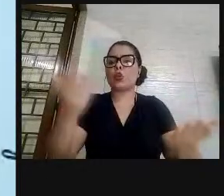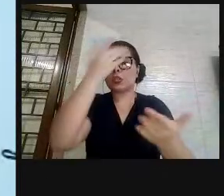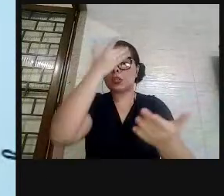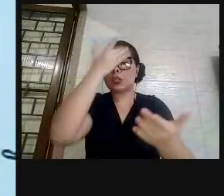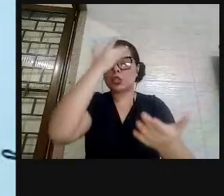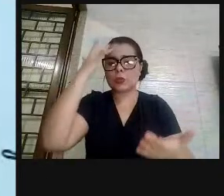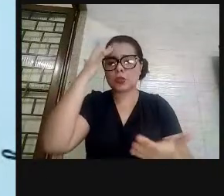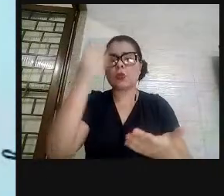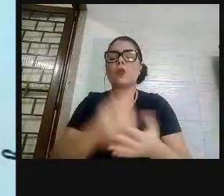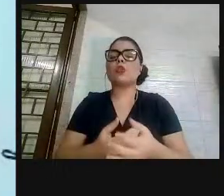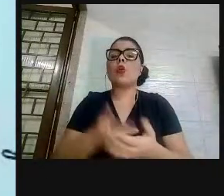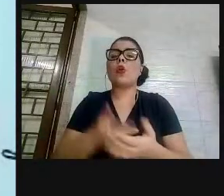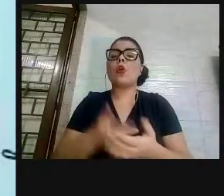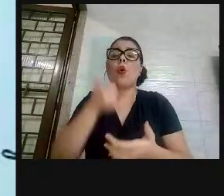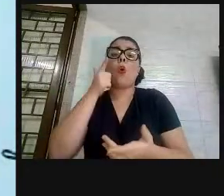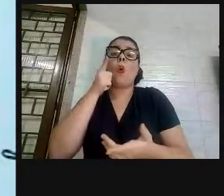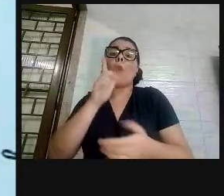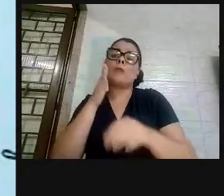educação.